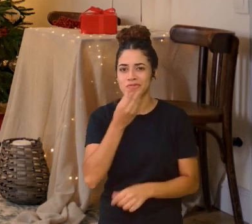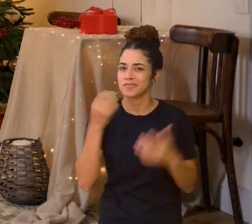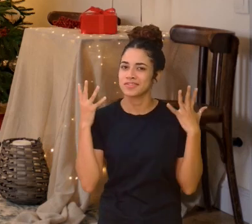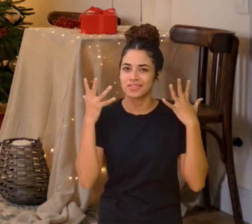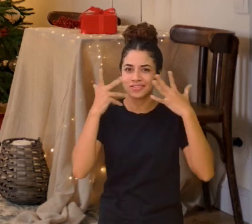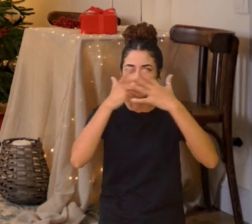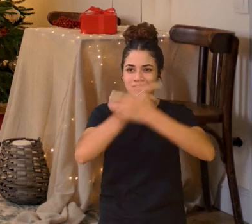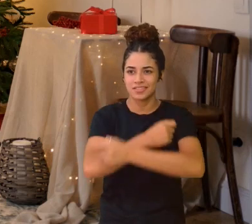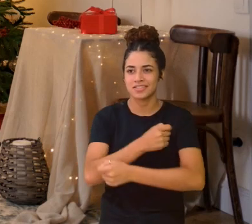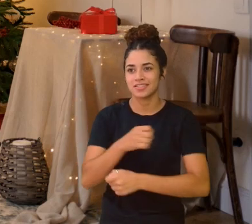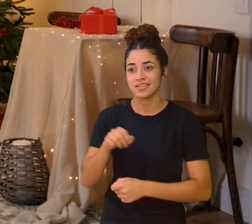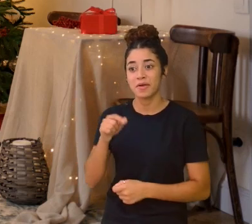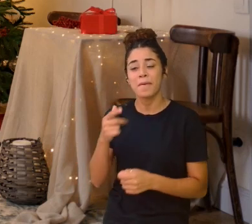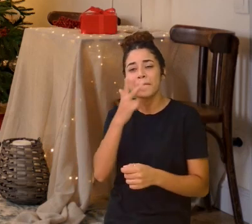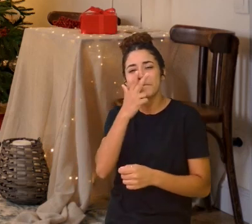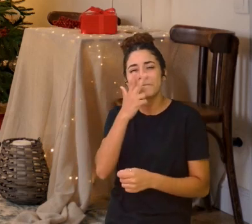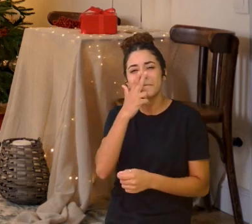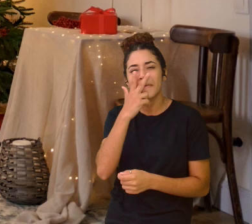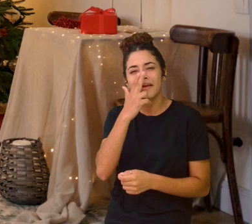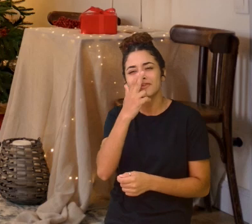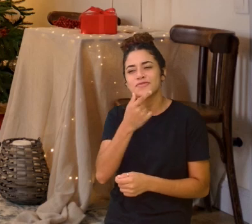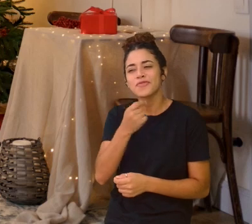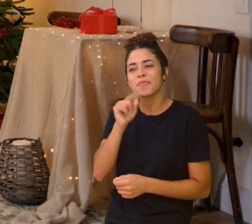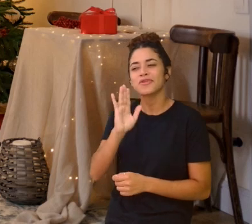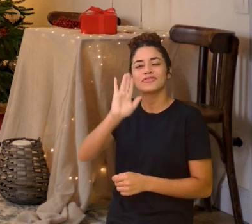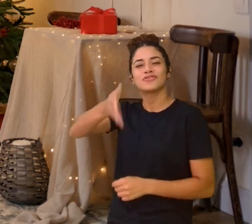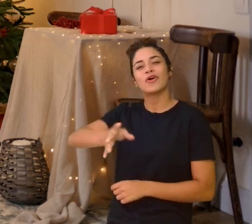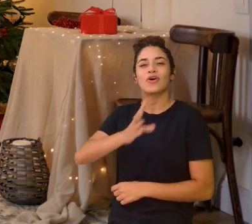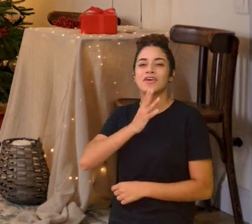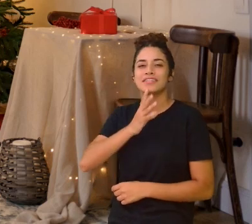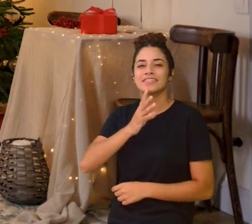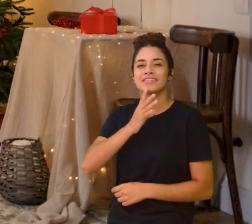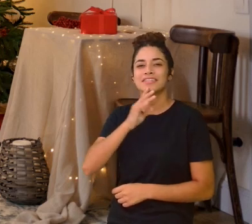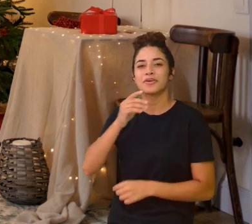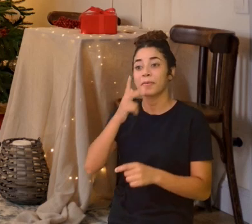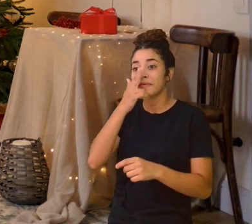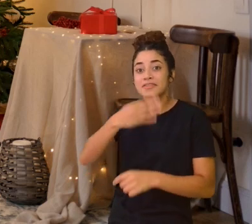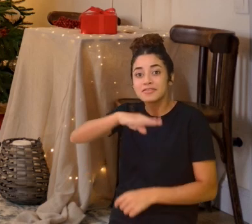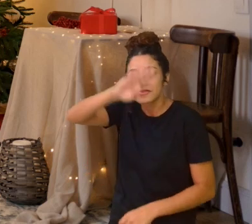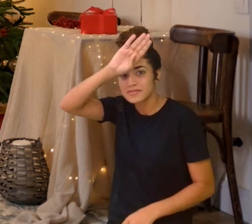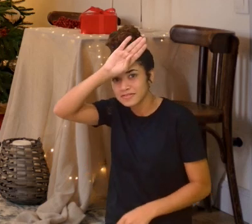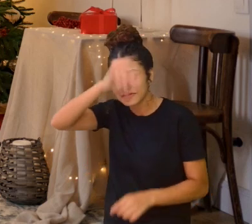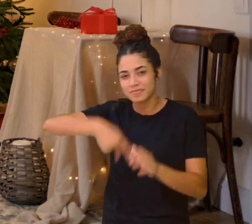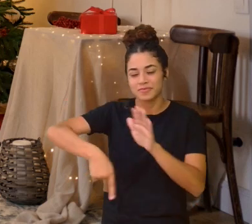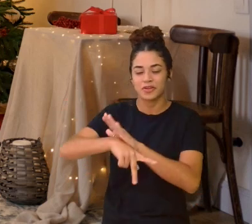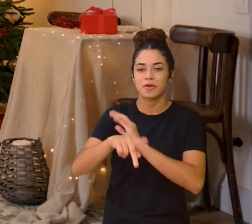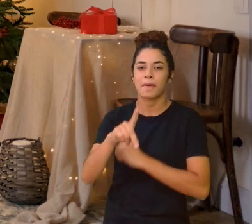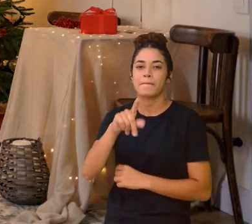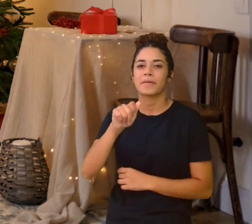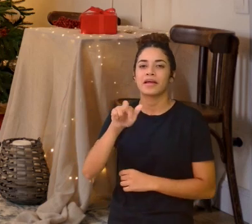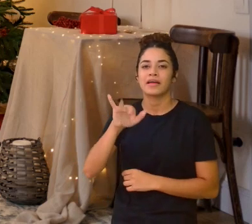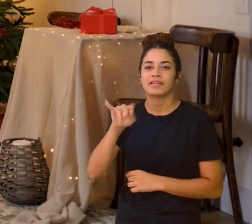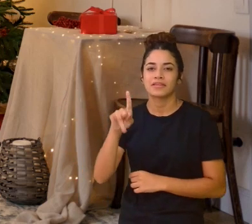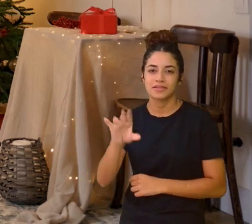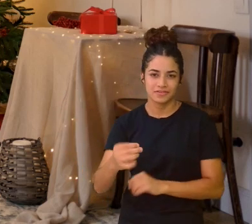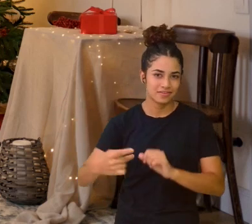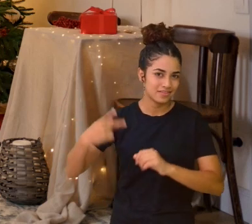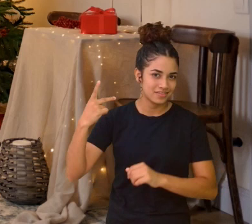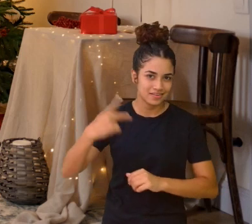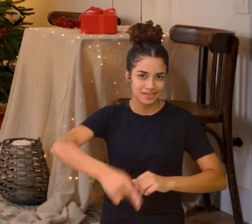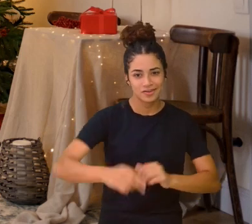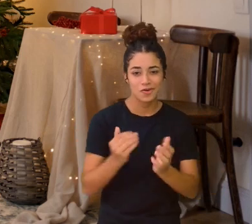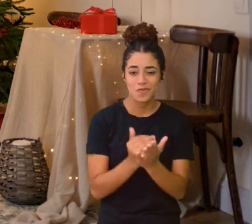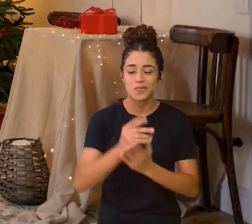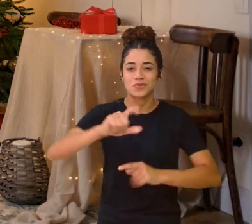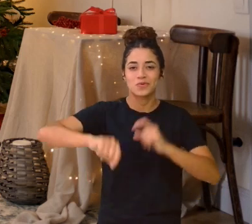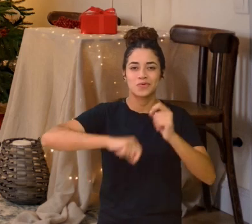menina conheceu O sobrinho do padrinho Começaram a